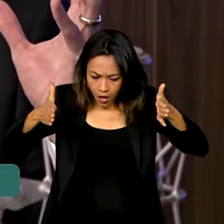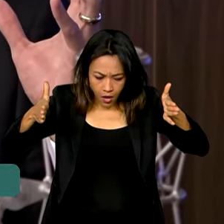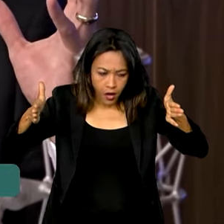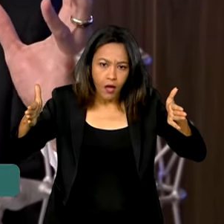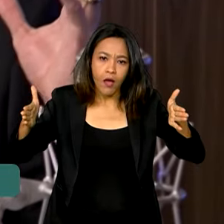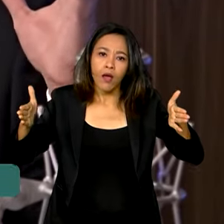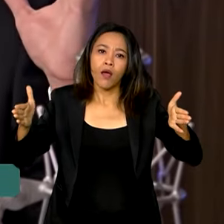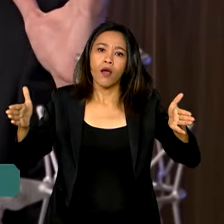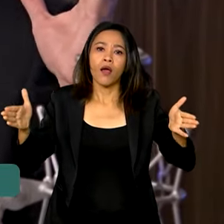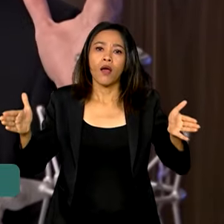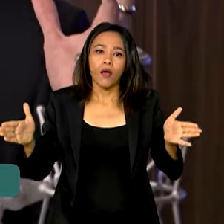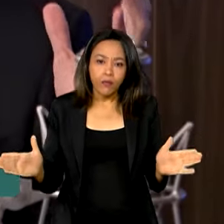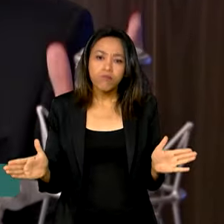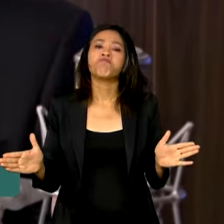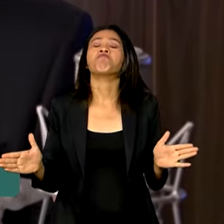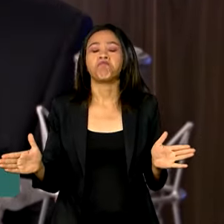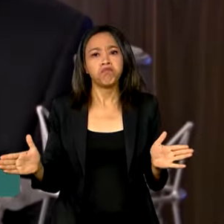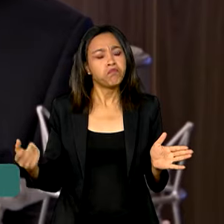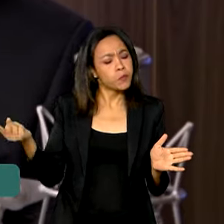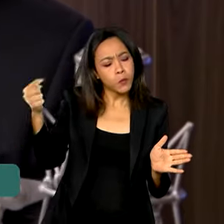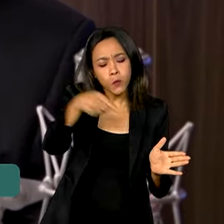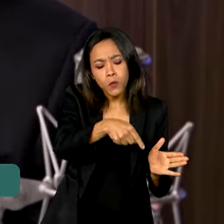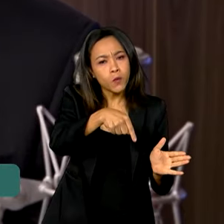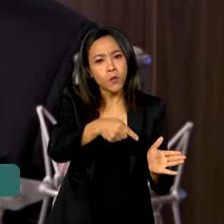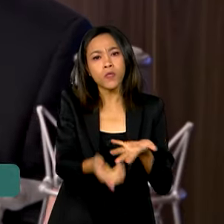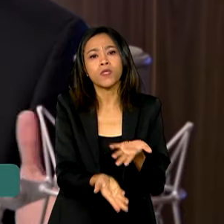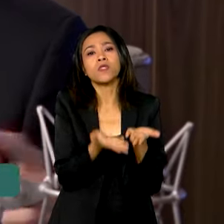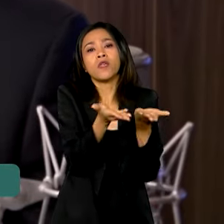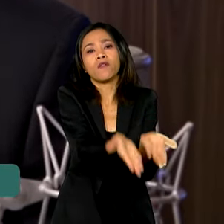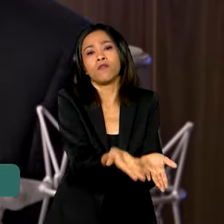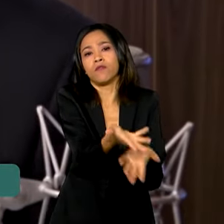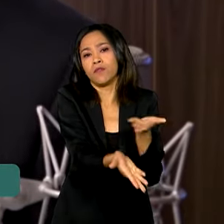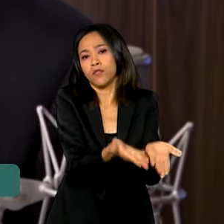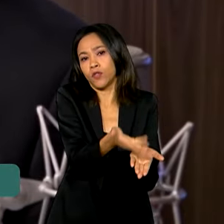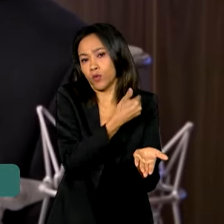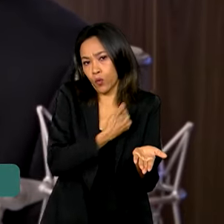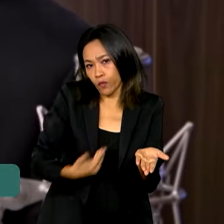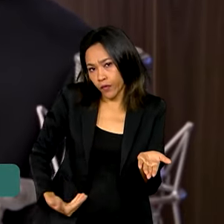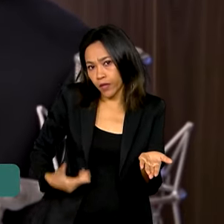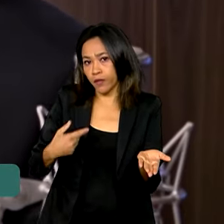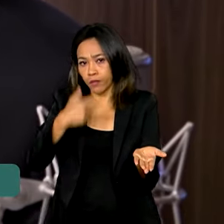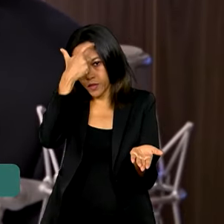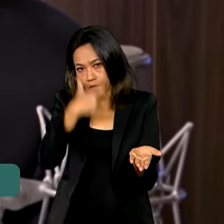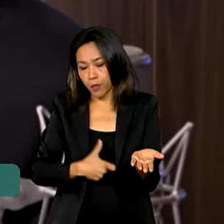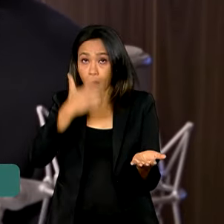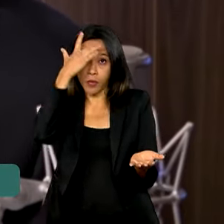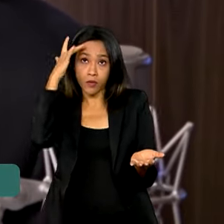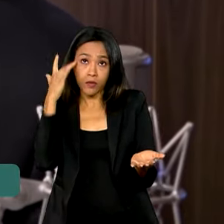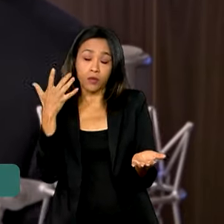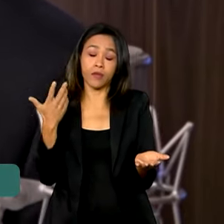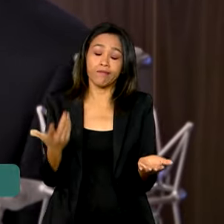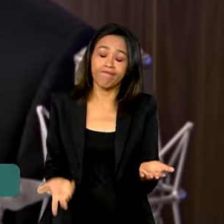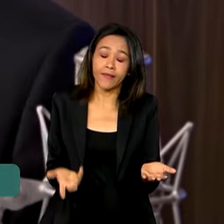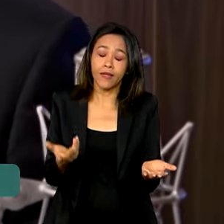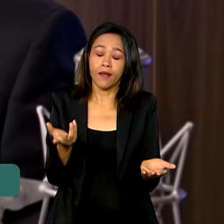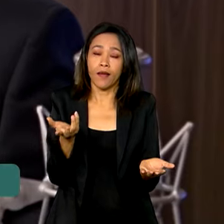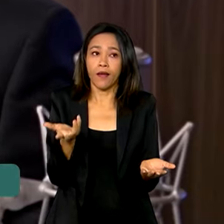que vai desde serviços de governo, ações que às vezes uma pessoa pode levar